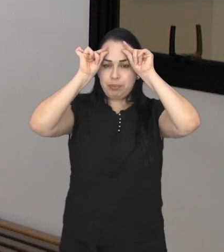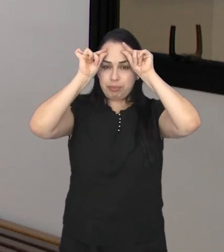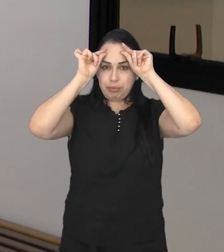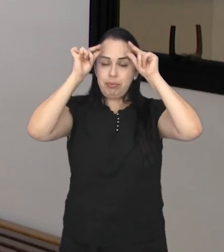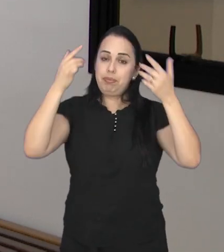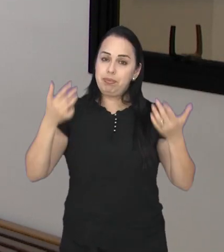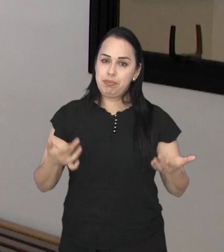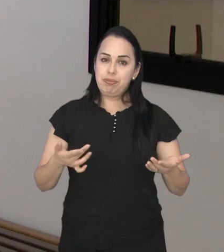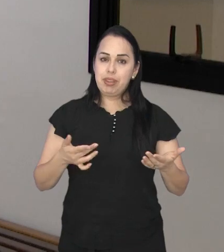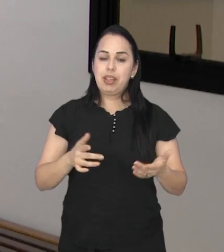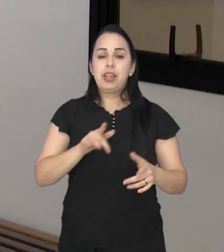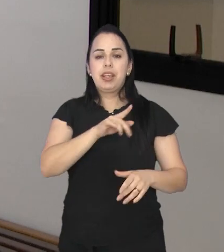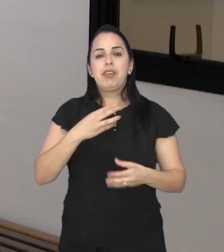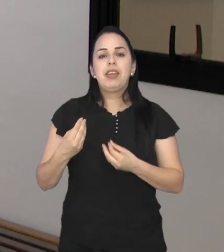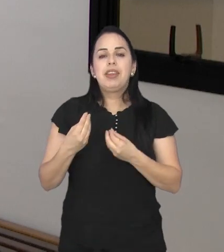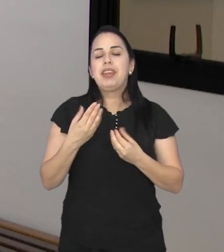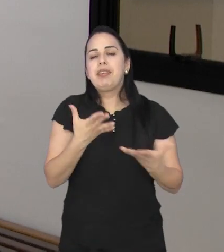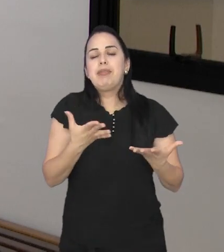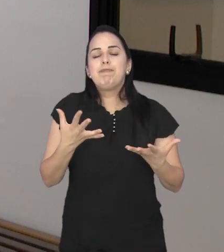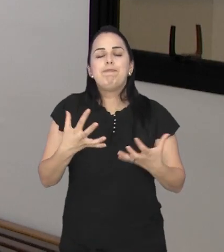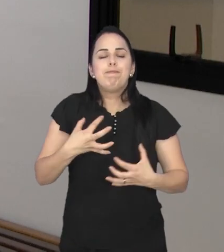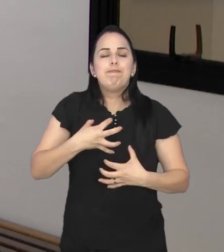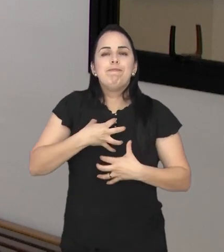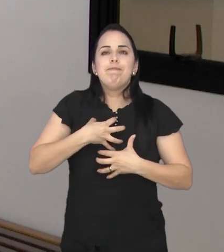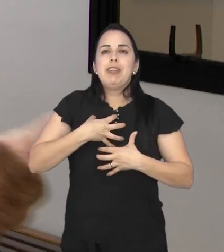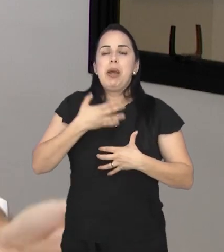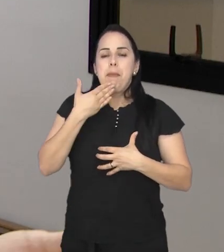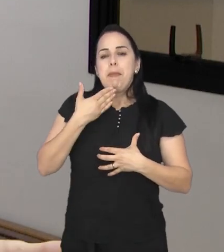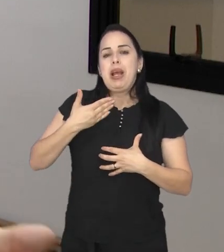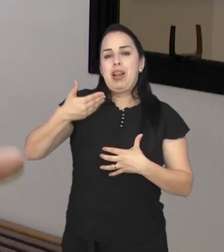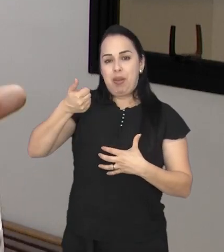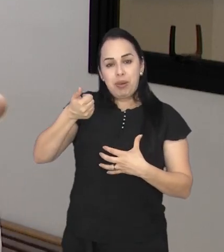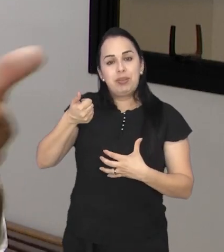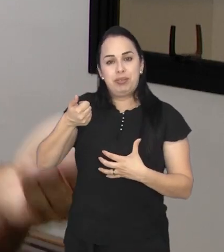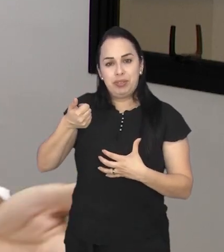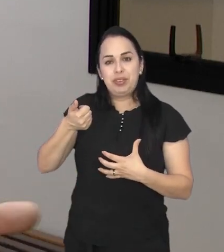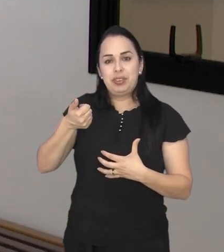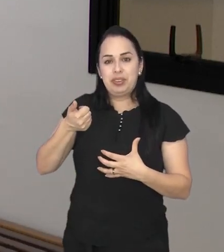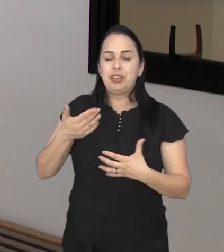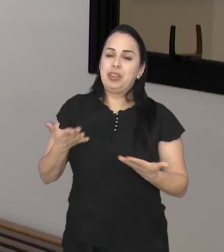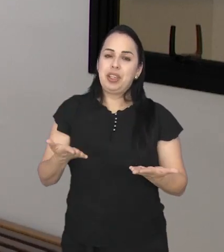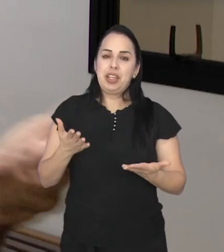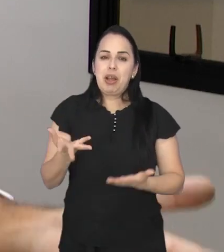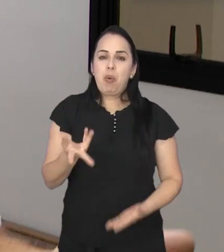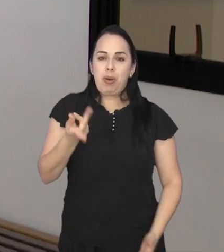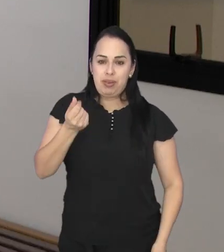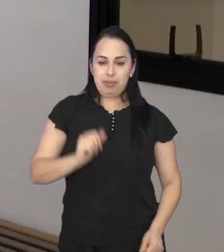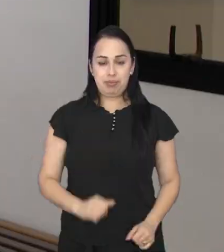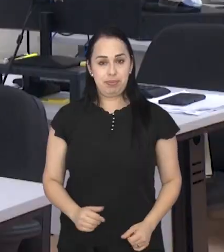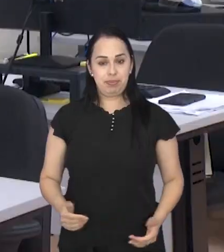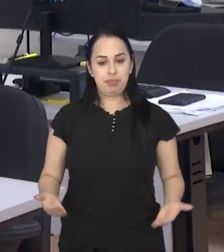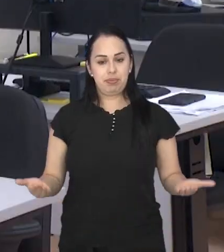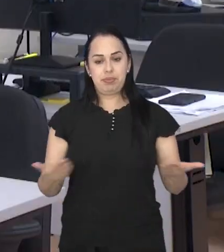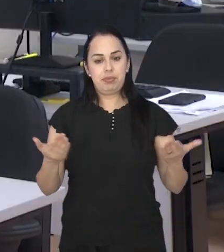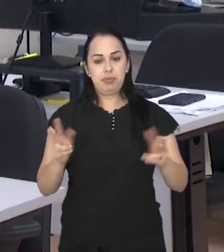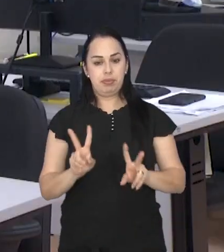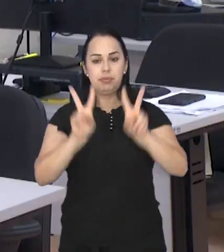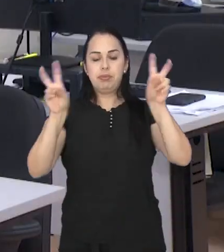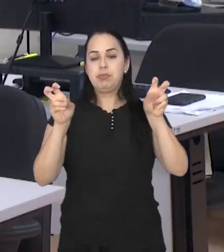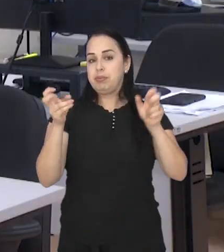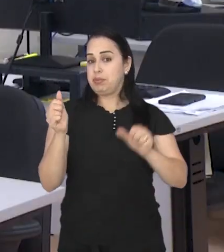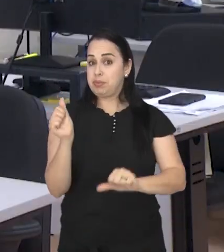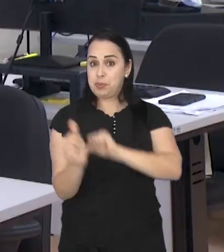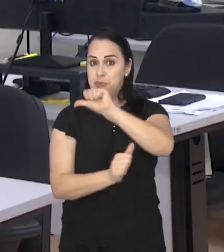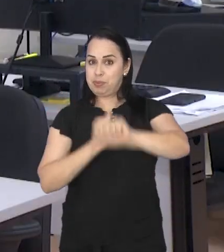próprios usuários, que vão dar conforto para isso, né? E vai poder o serviço ser prestado com melhor qualidade. Agora nós